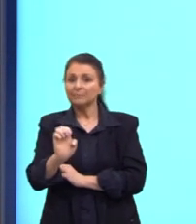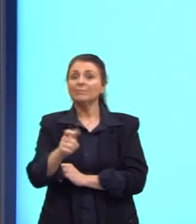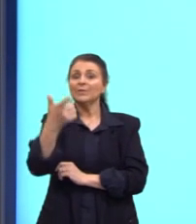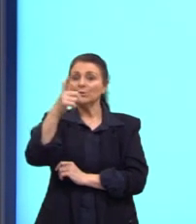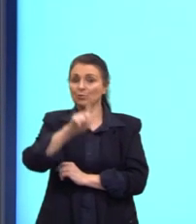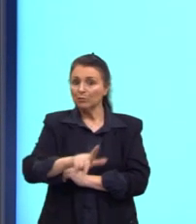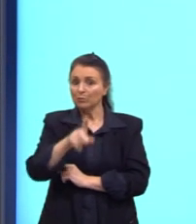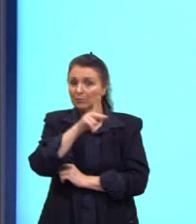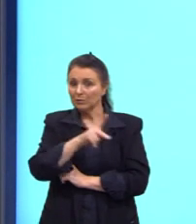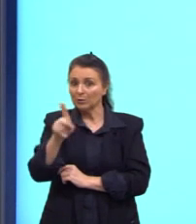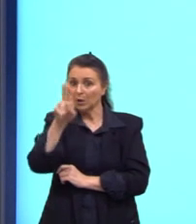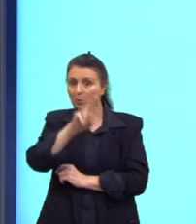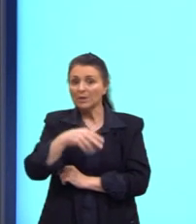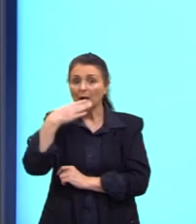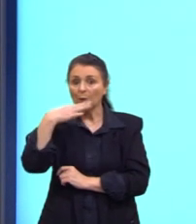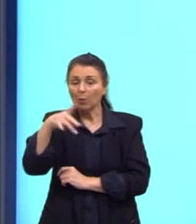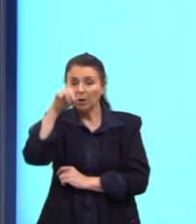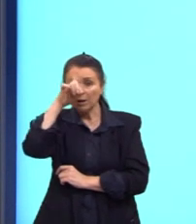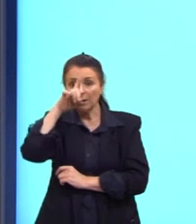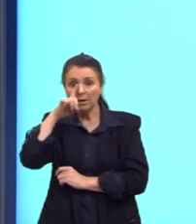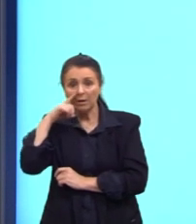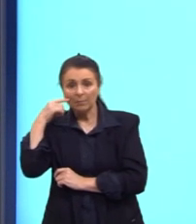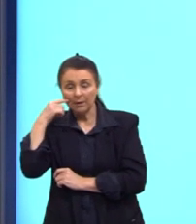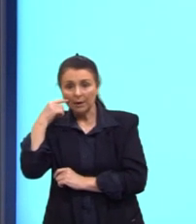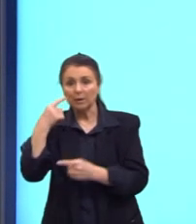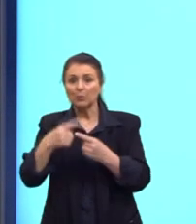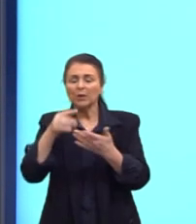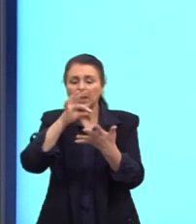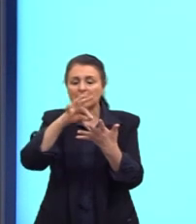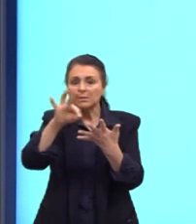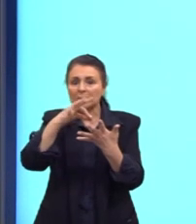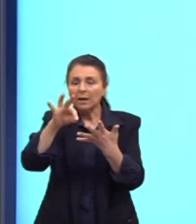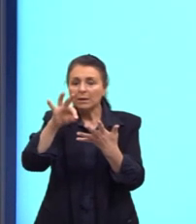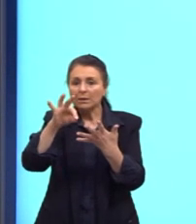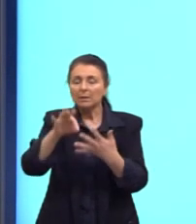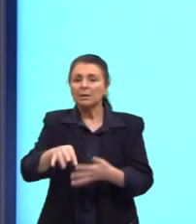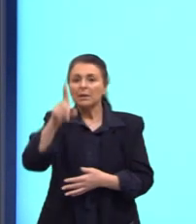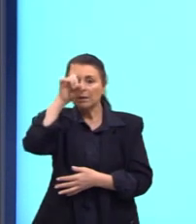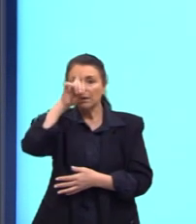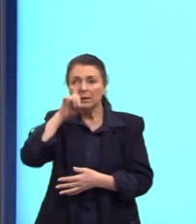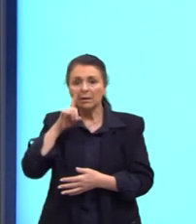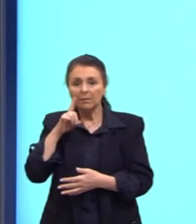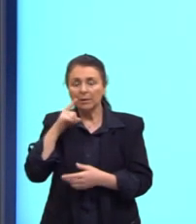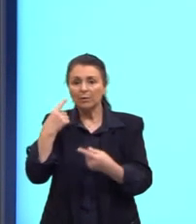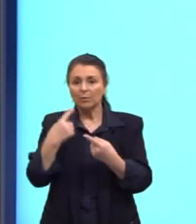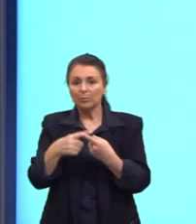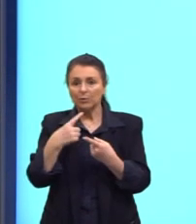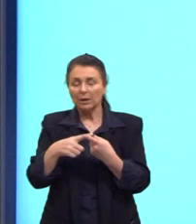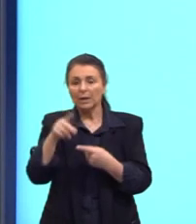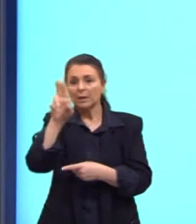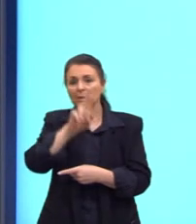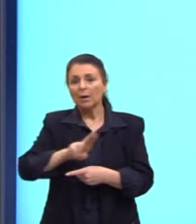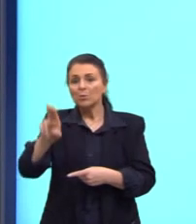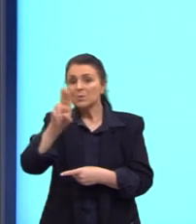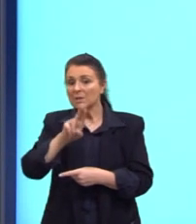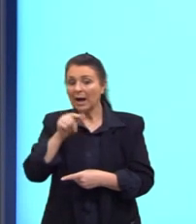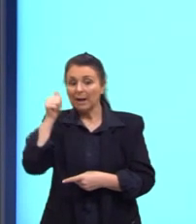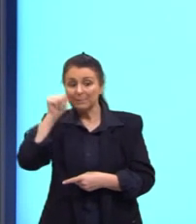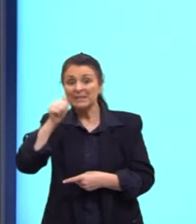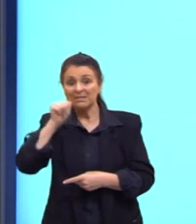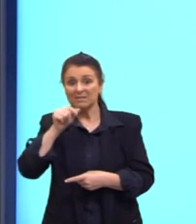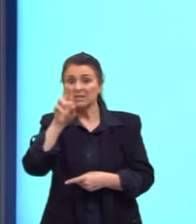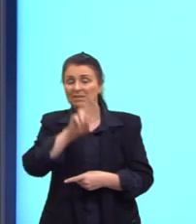vez. Porque esse destaque diz respeito... Ela está usando uma informação...